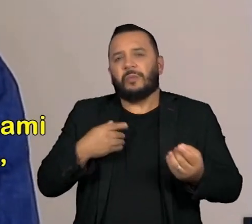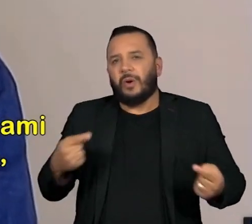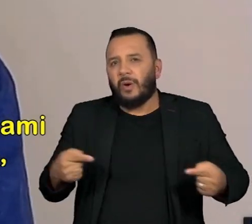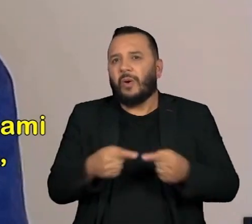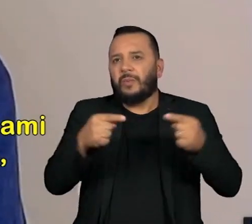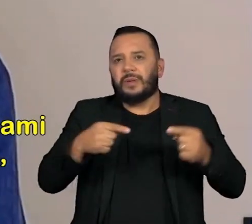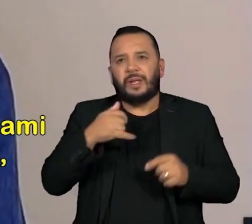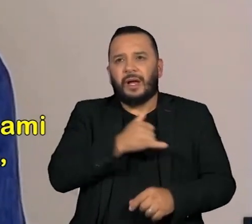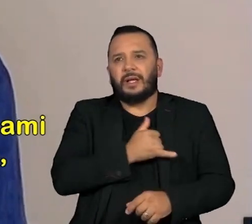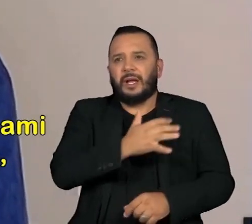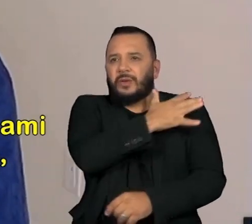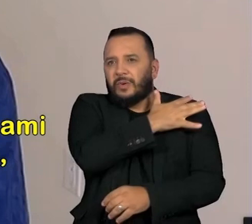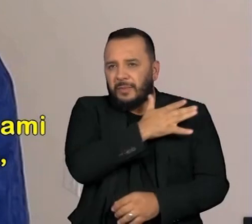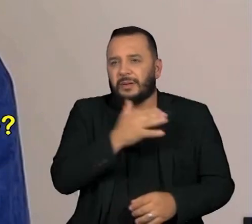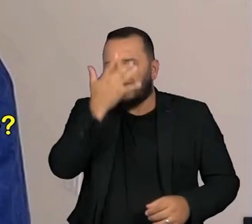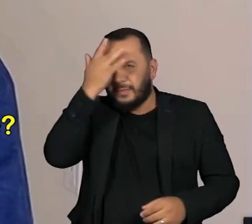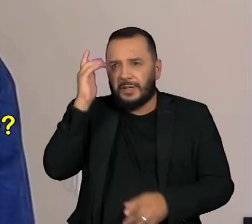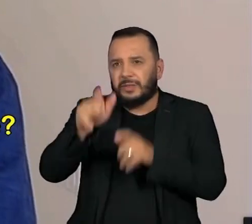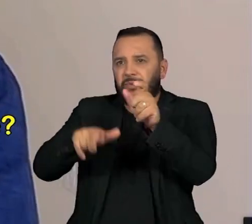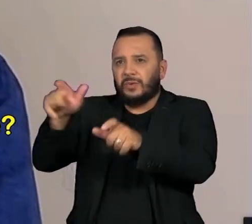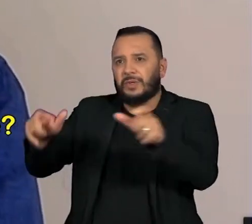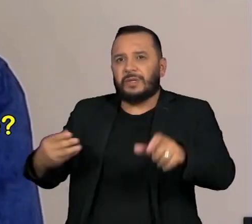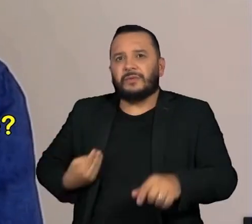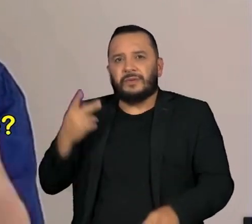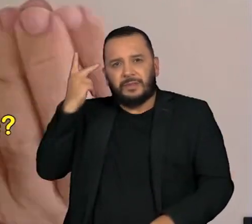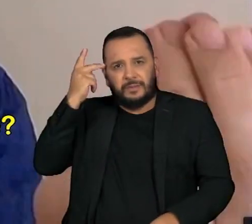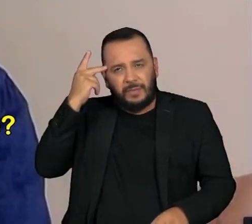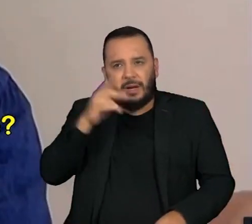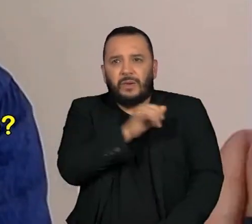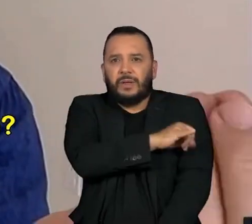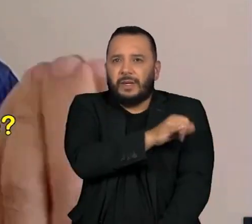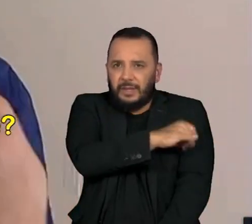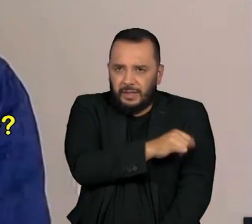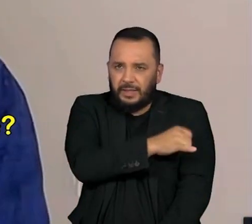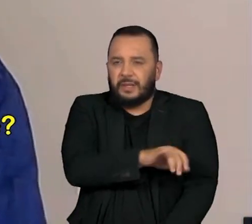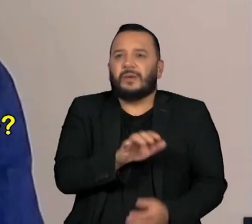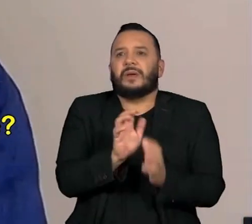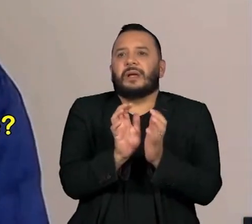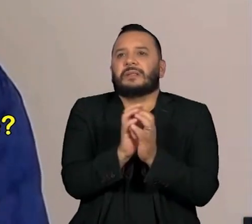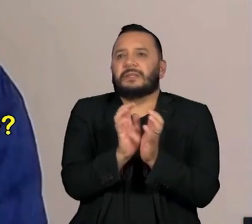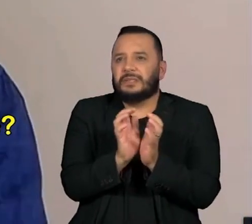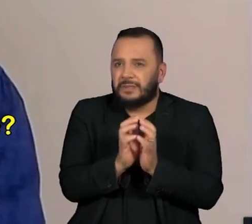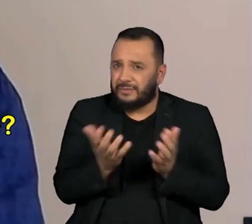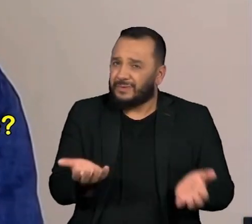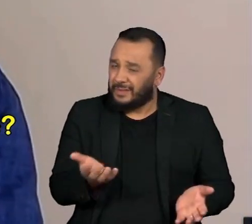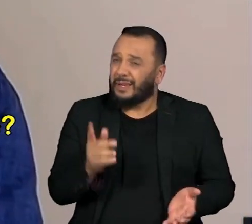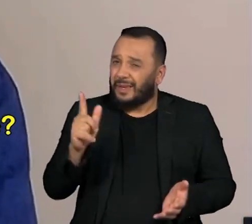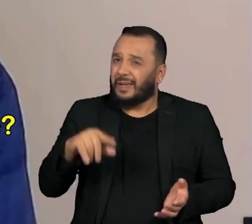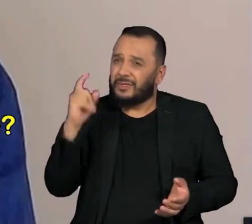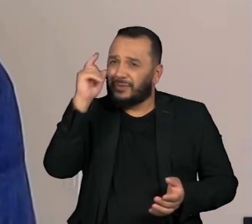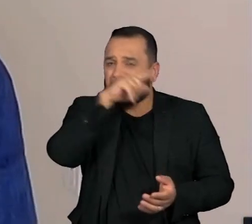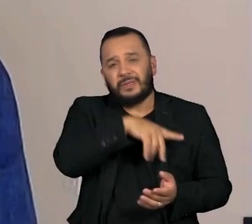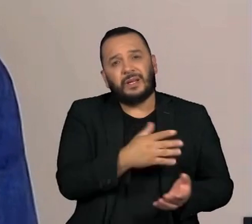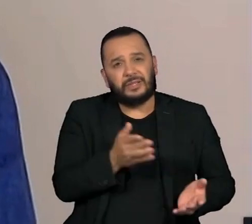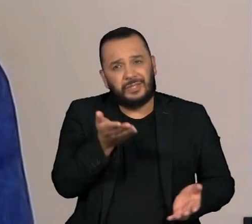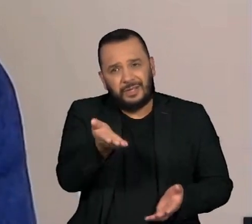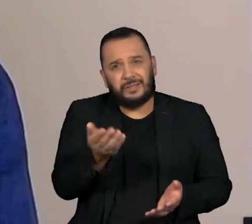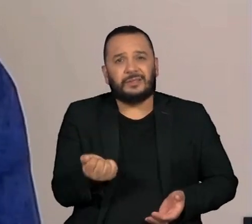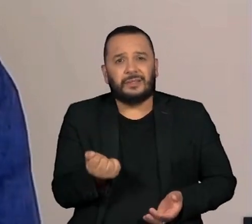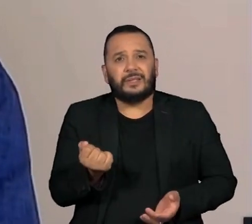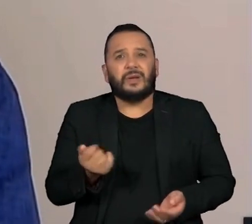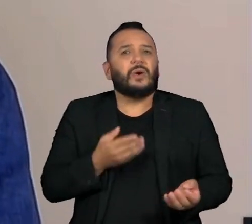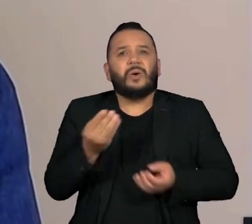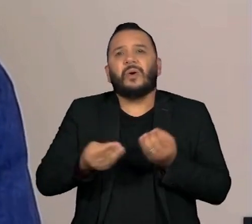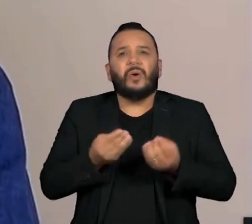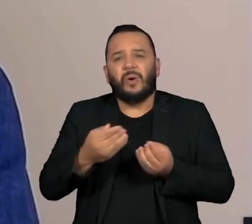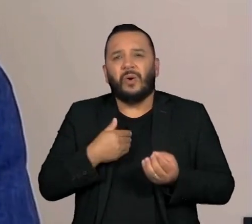indígenas e romanos com a gente que vive em São Paulo, e a gente que vive em Rio, e a gente que vive em Recife. Essa é a dificuldade, me parece. Como faz